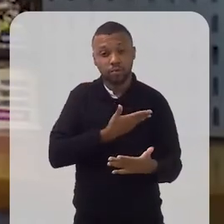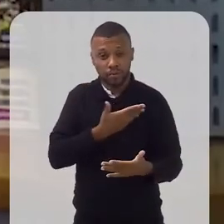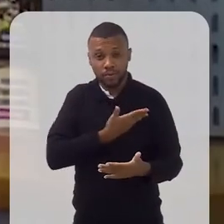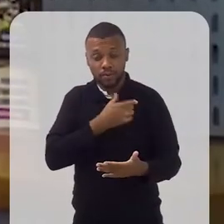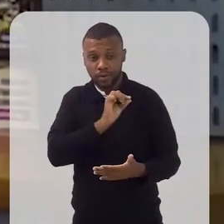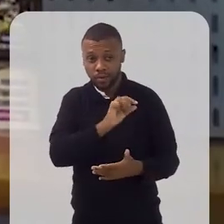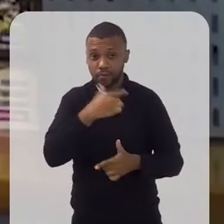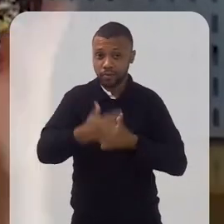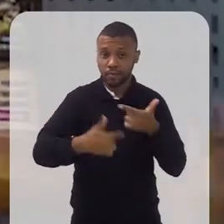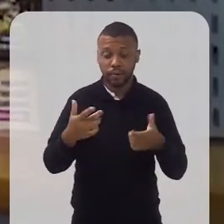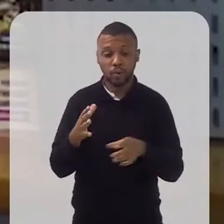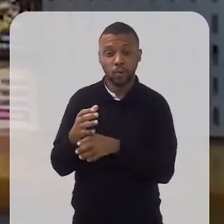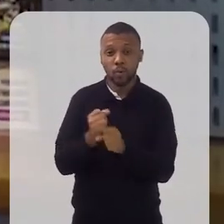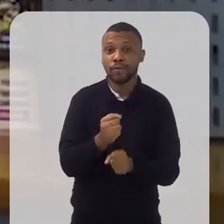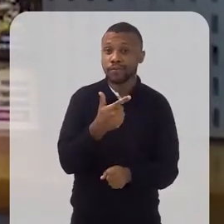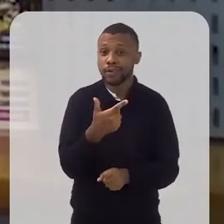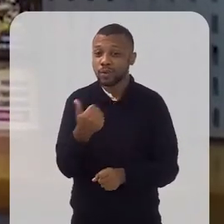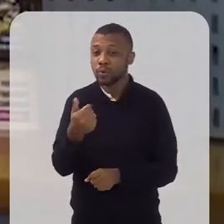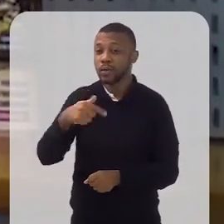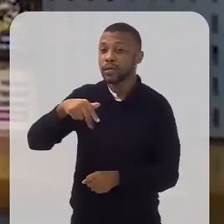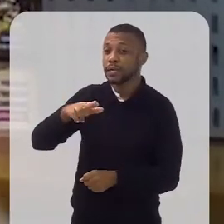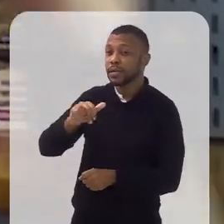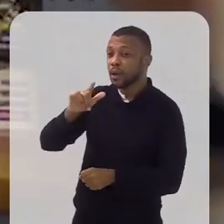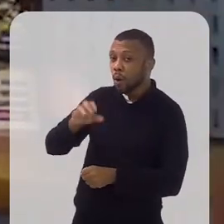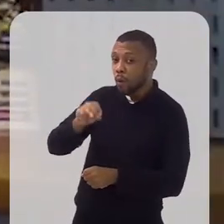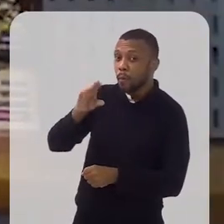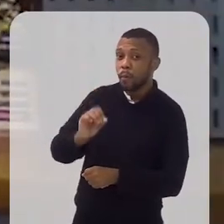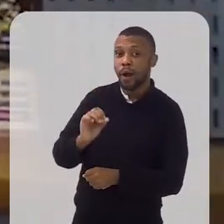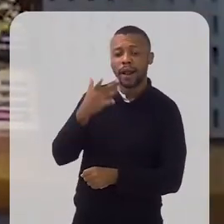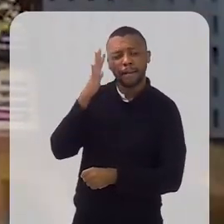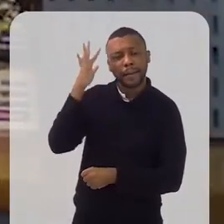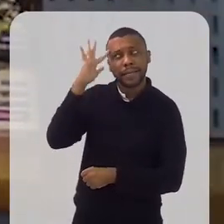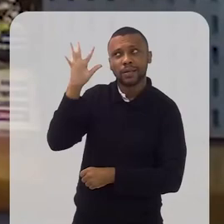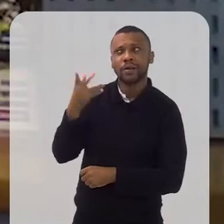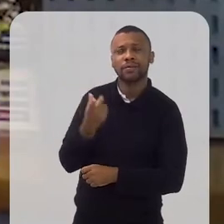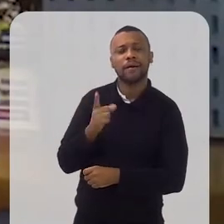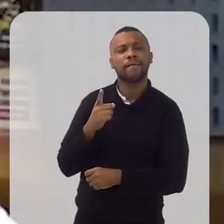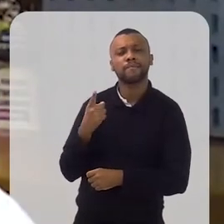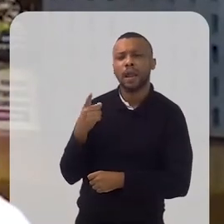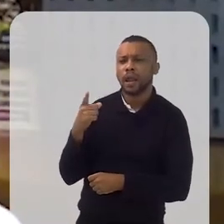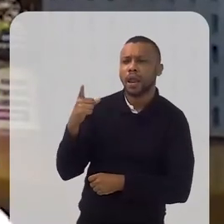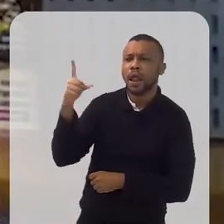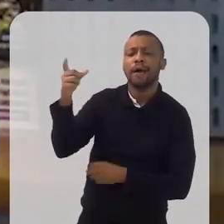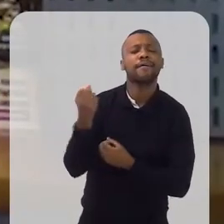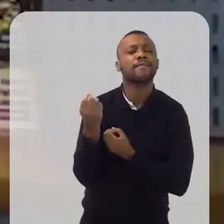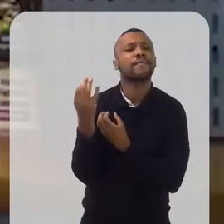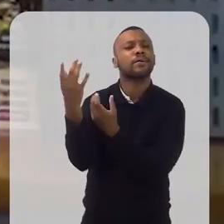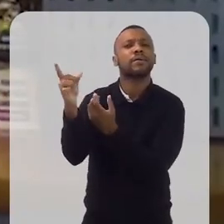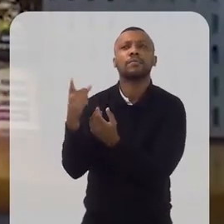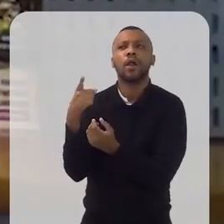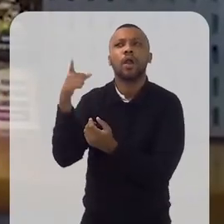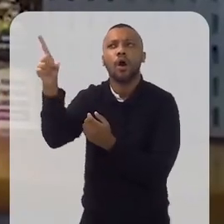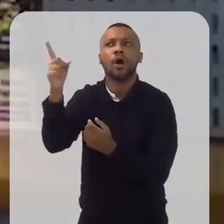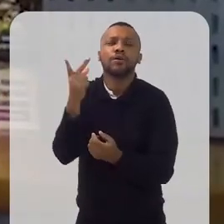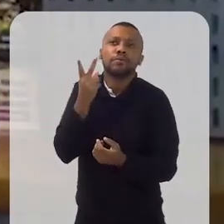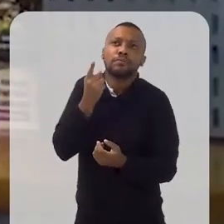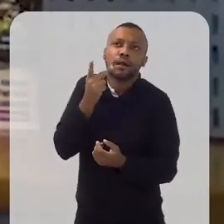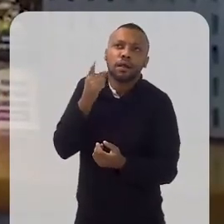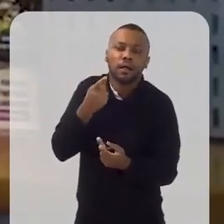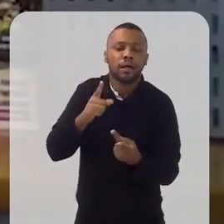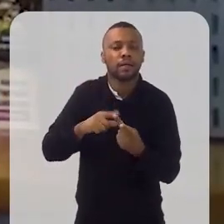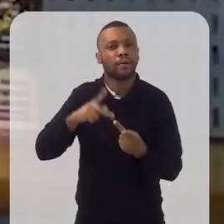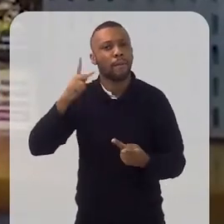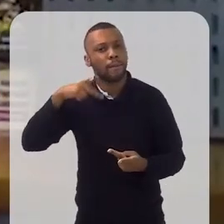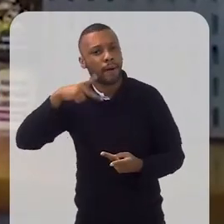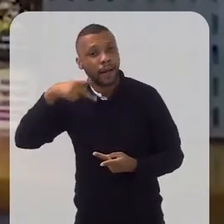21 quilombos, as pessoas acham que a gente foi para o Maranhão, para o Pará, sei lá. As pessoas não têm a noção de que